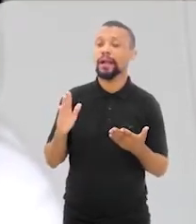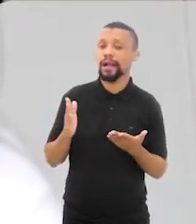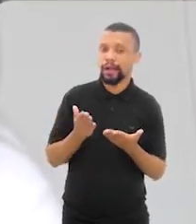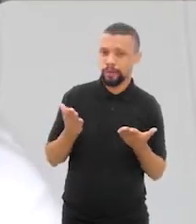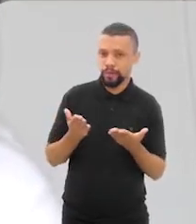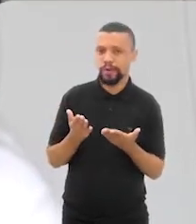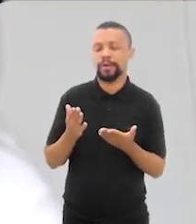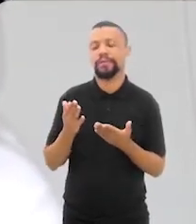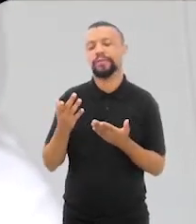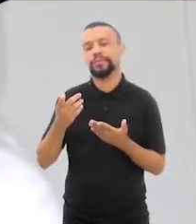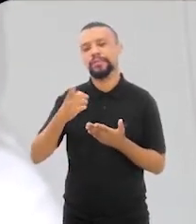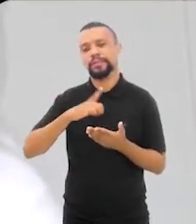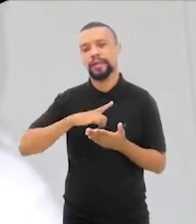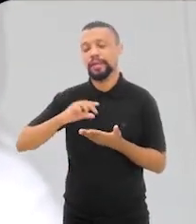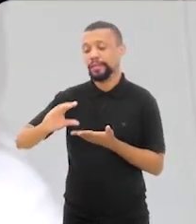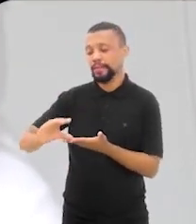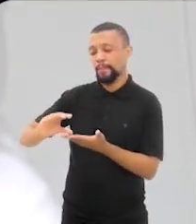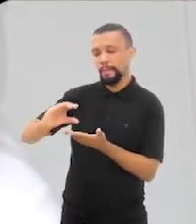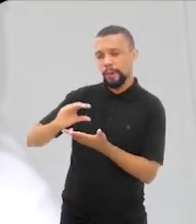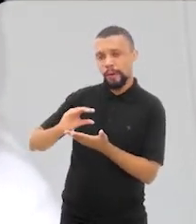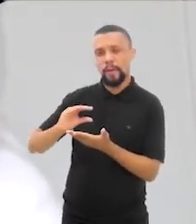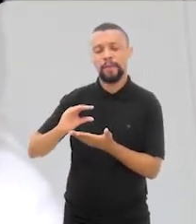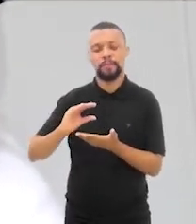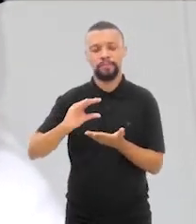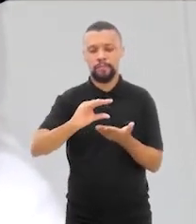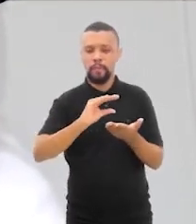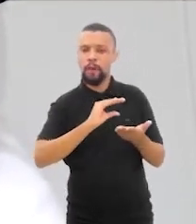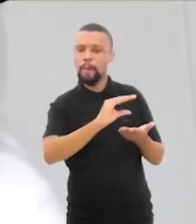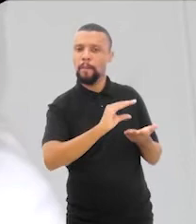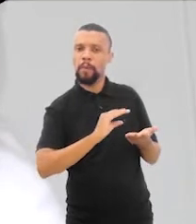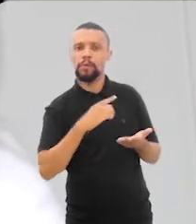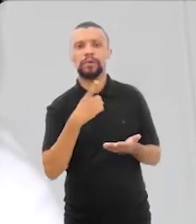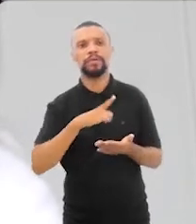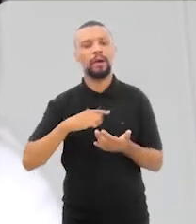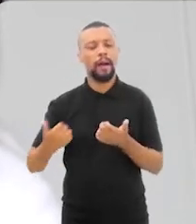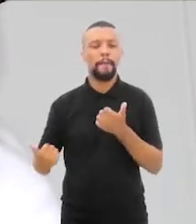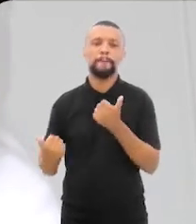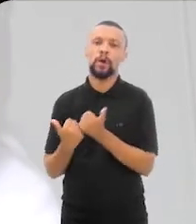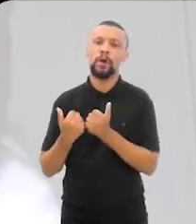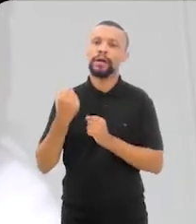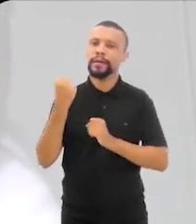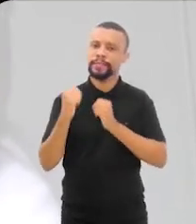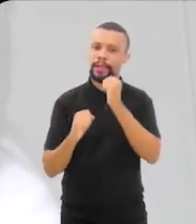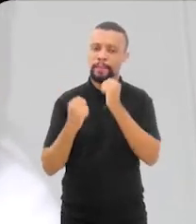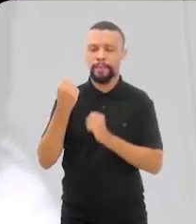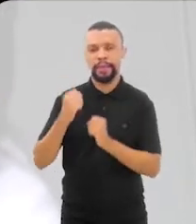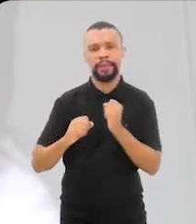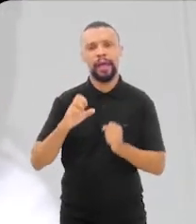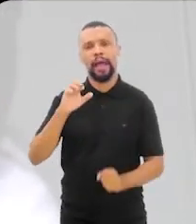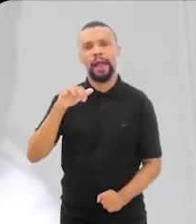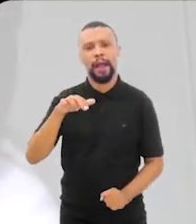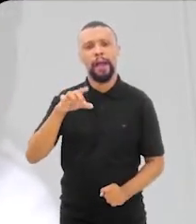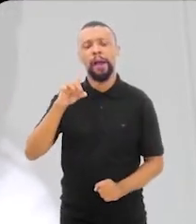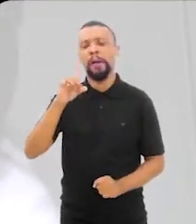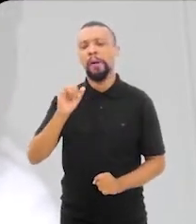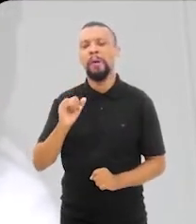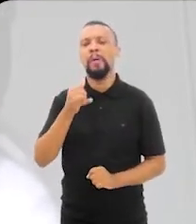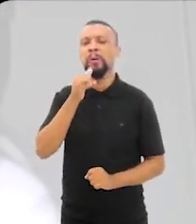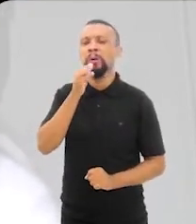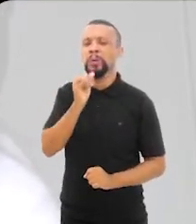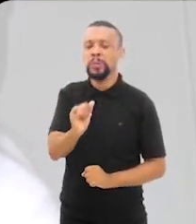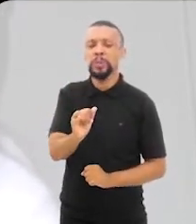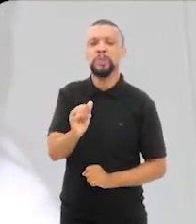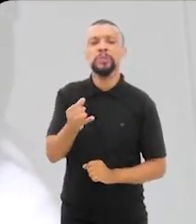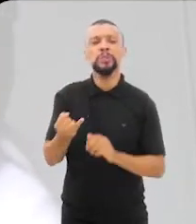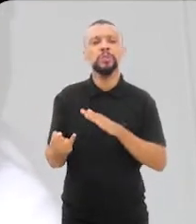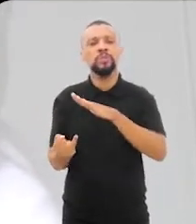financiadores, nós recebemos o apoio da empresa Engie de Energia, antiga